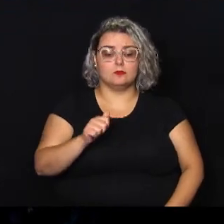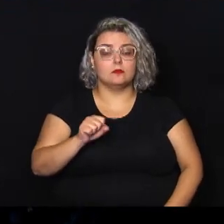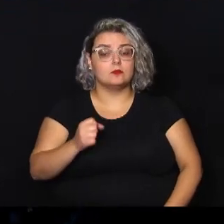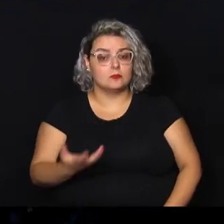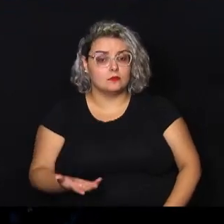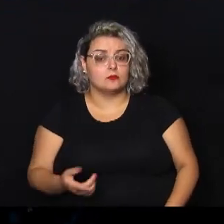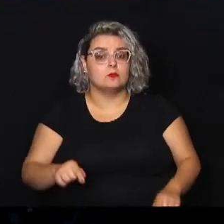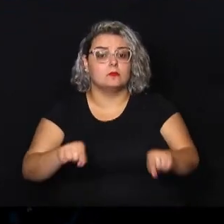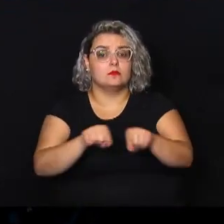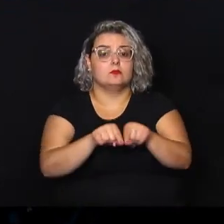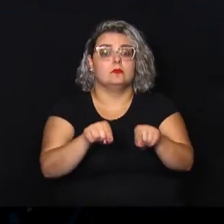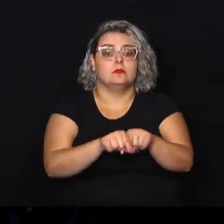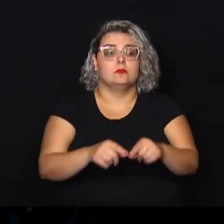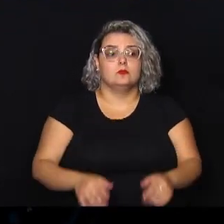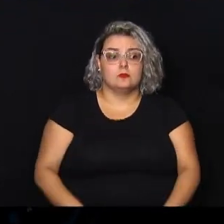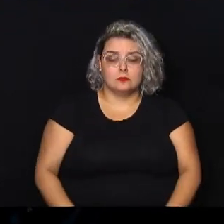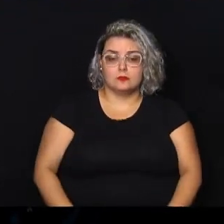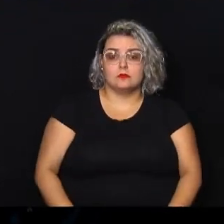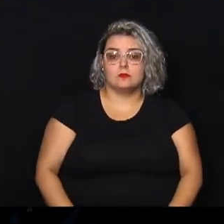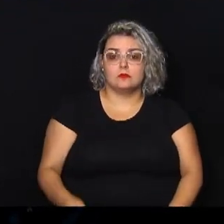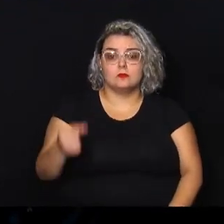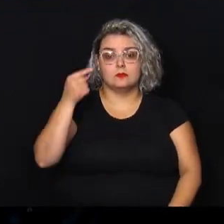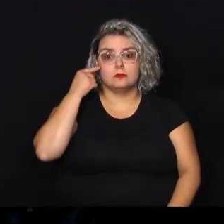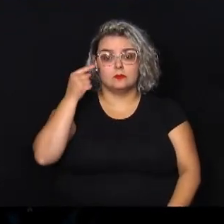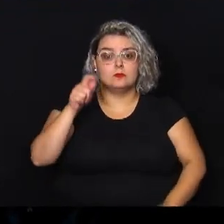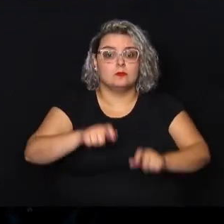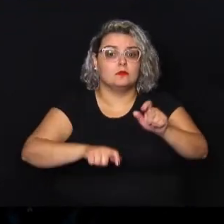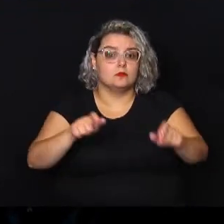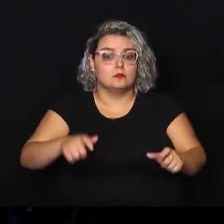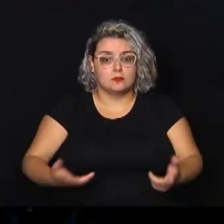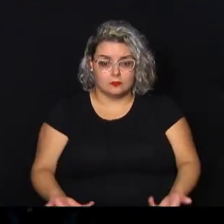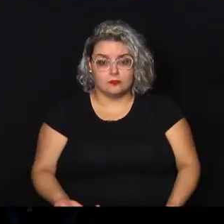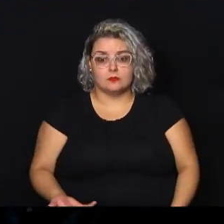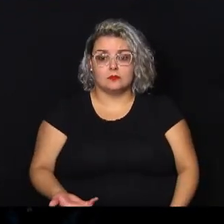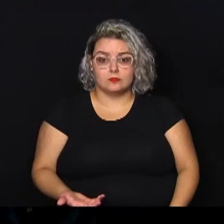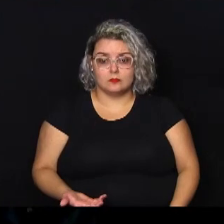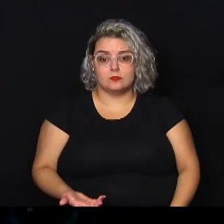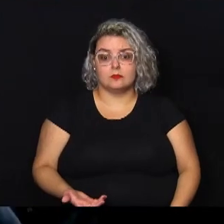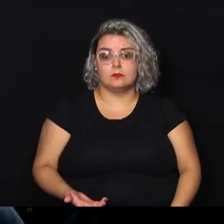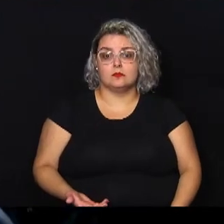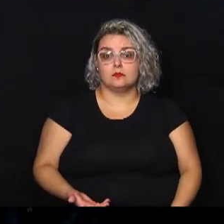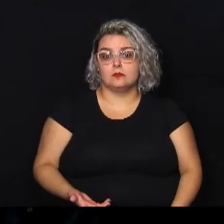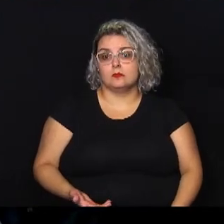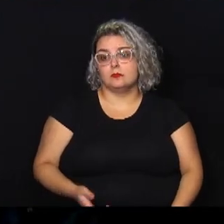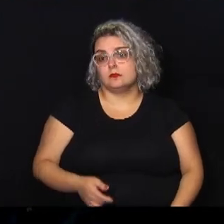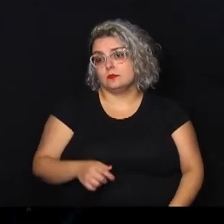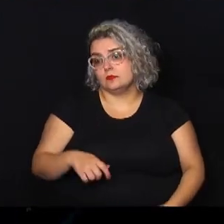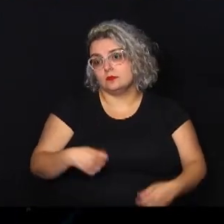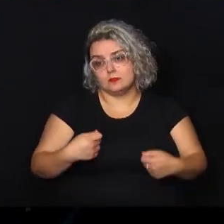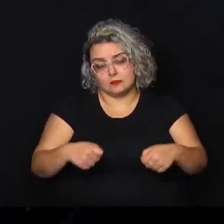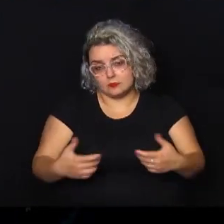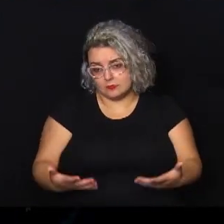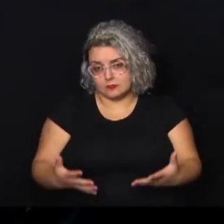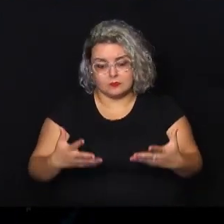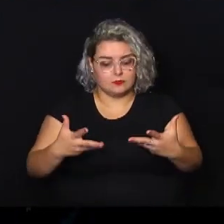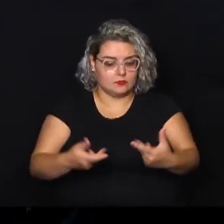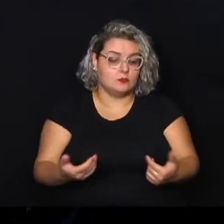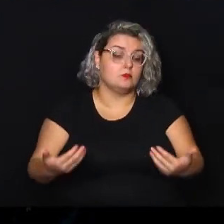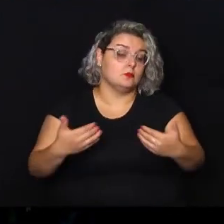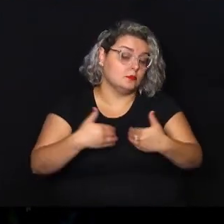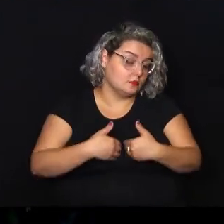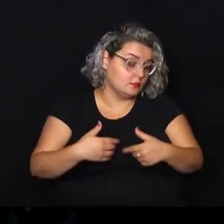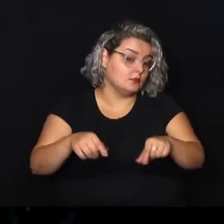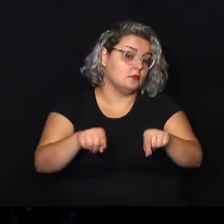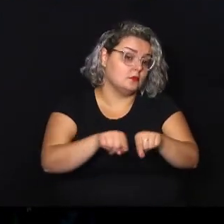pensamos aí no pessoal de necessidade, todas elas, autistas, inclusive,